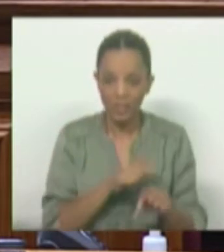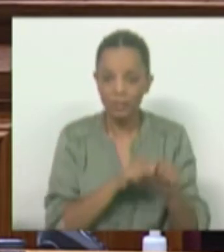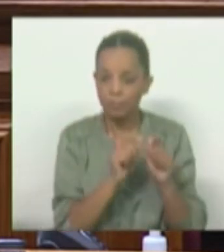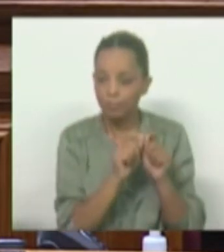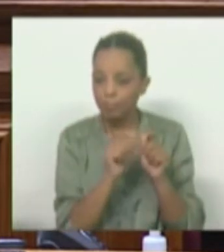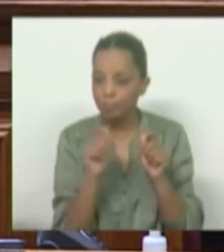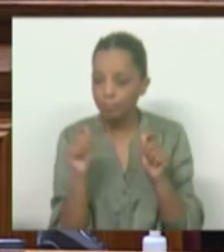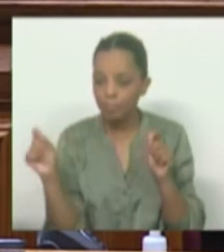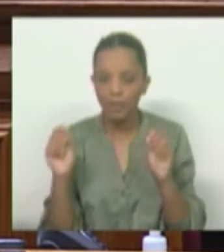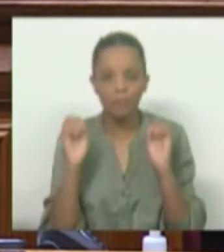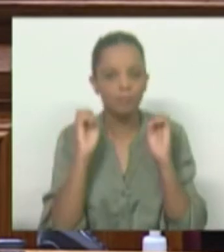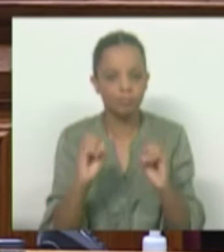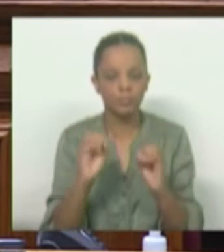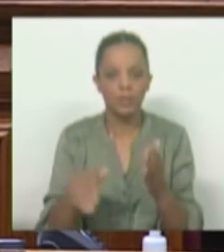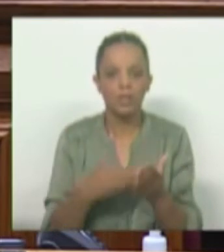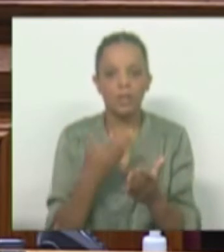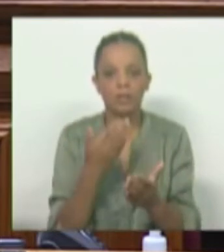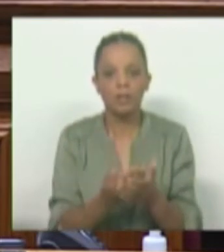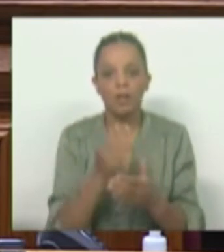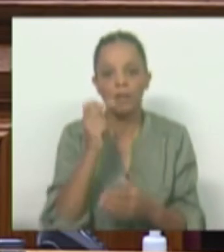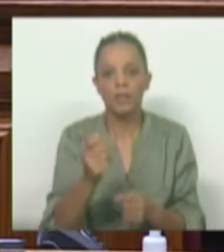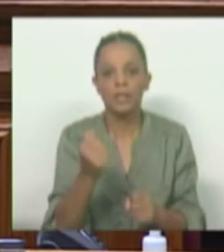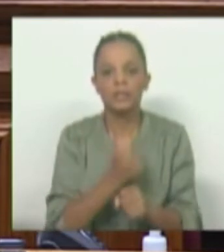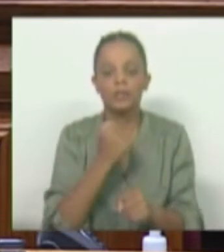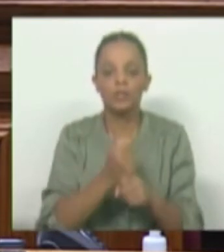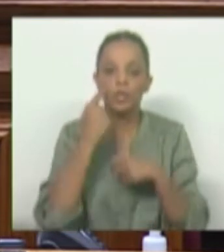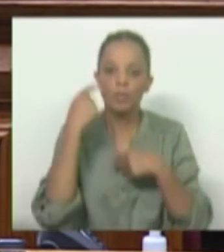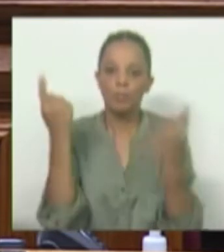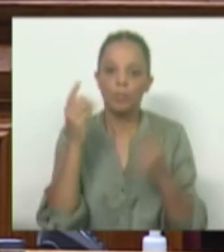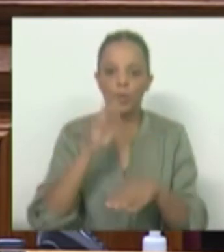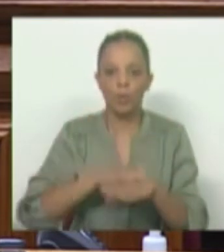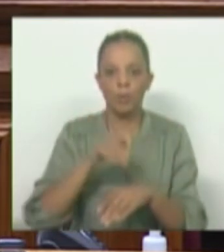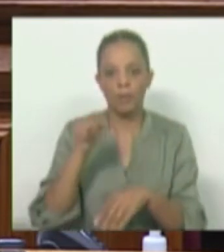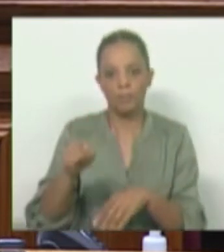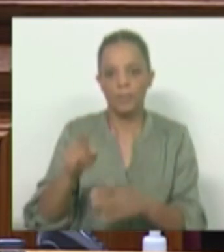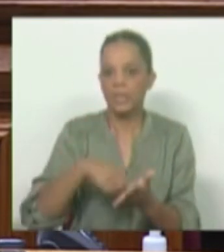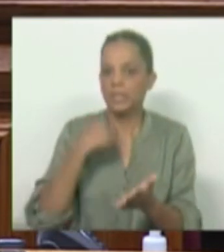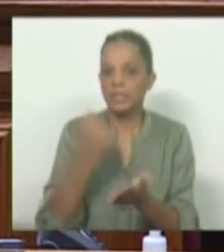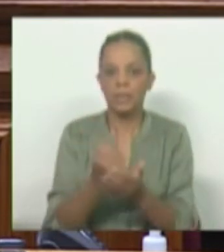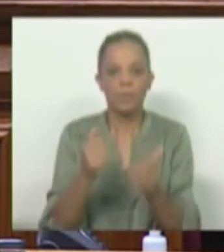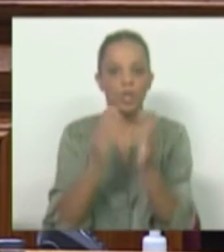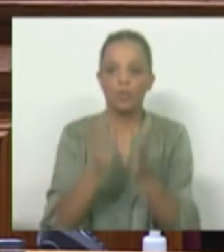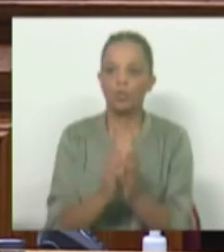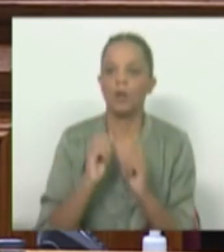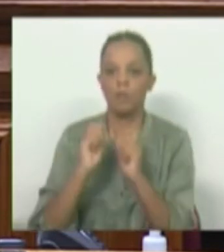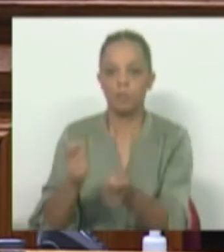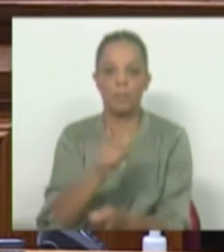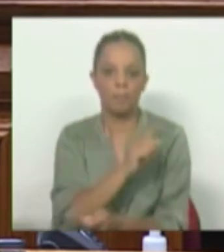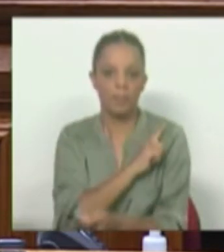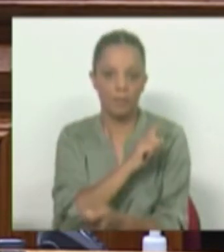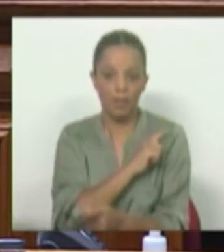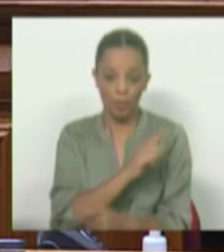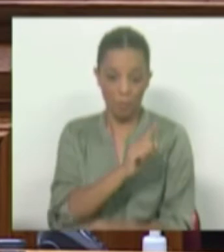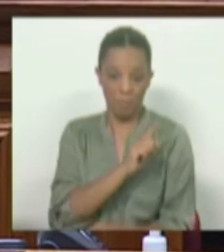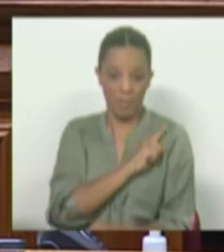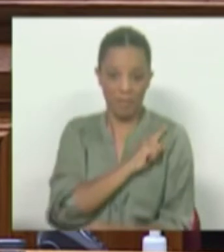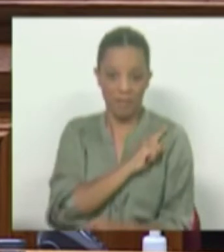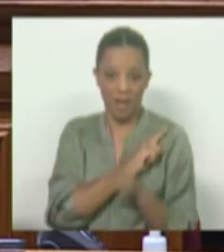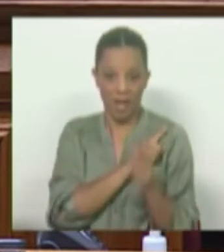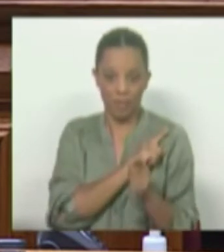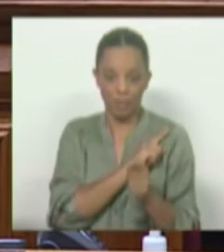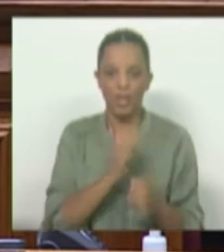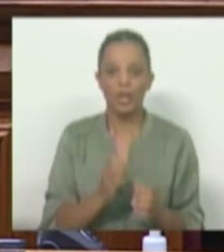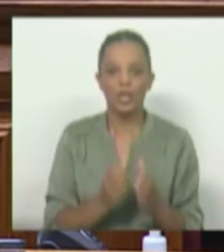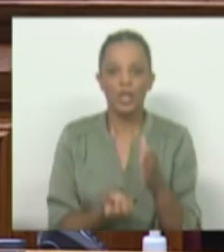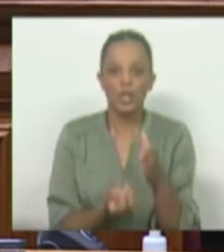conseguiu instalar-se lá um serviço público para esta valência. Foi sempre tudo entregue a privados. E o privado criou um